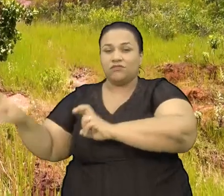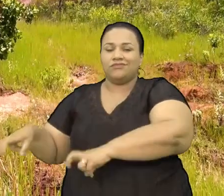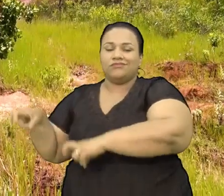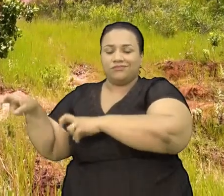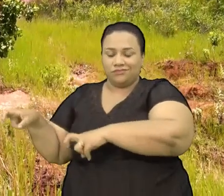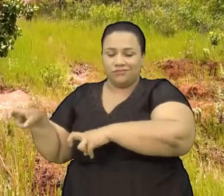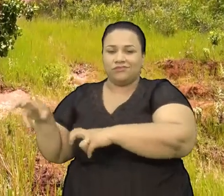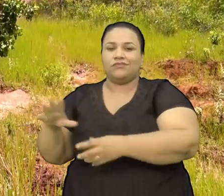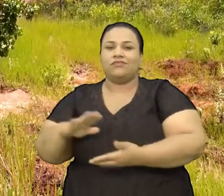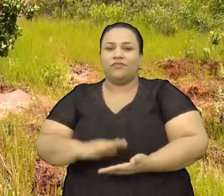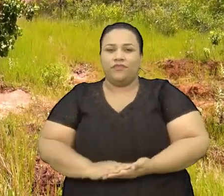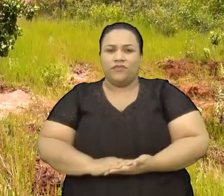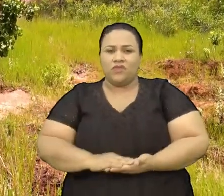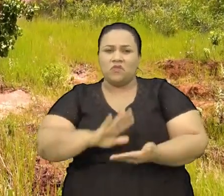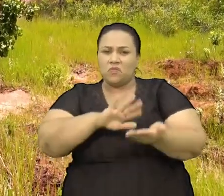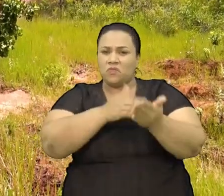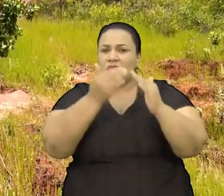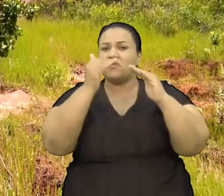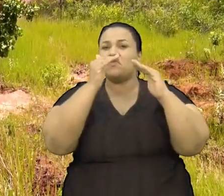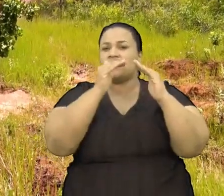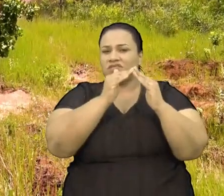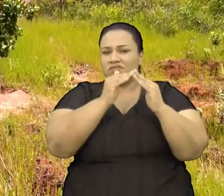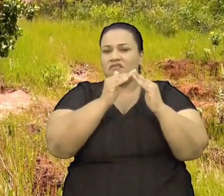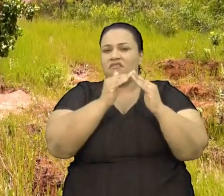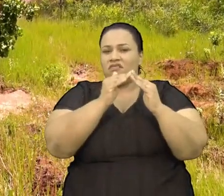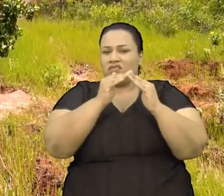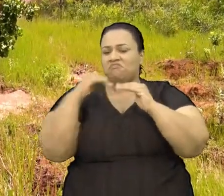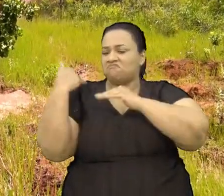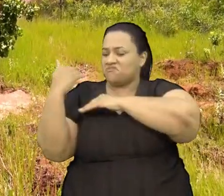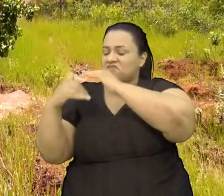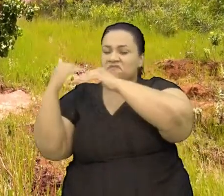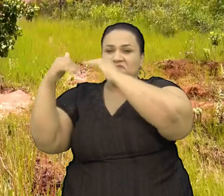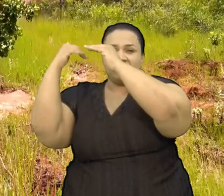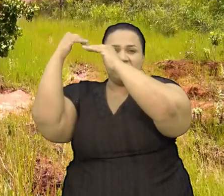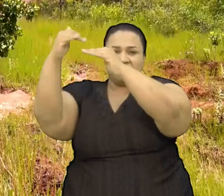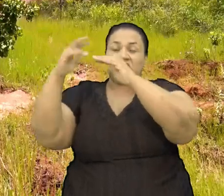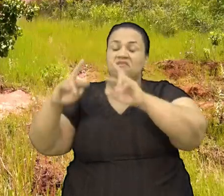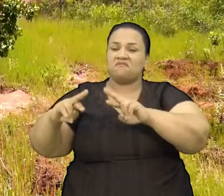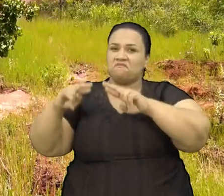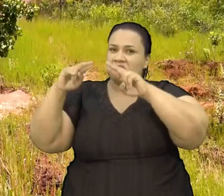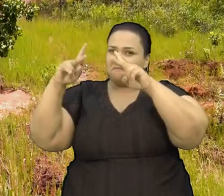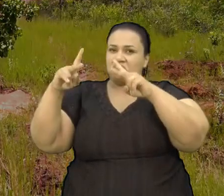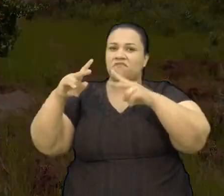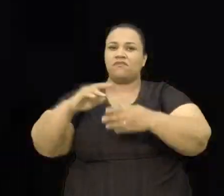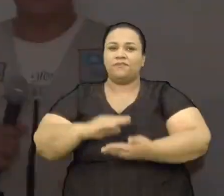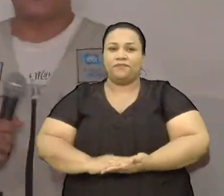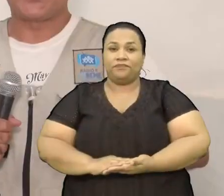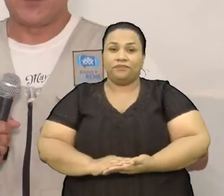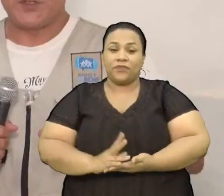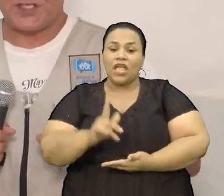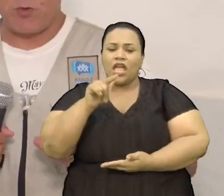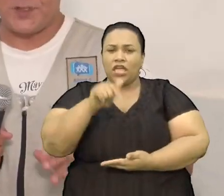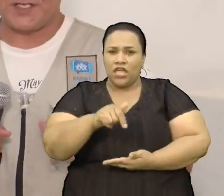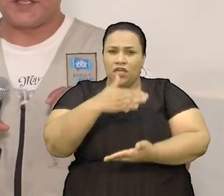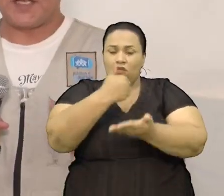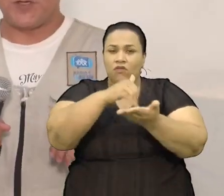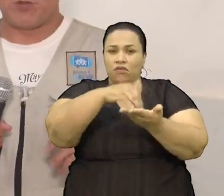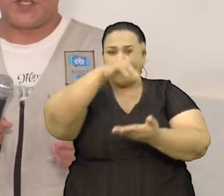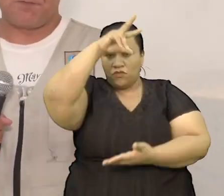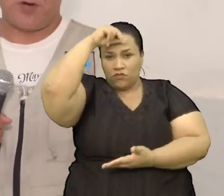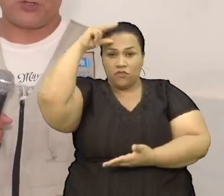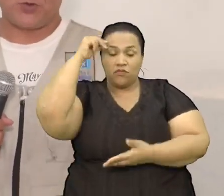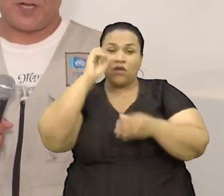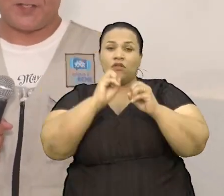Agrícola Barão do Rio Branco Uma escola De sucesso Que faz A diferença Nós estamos aqui Com o